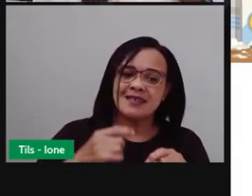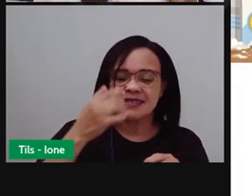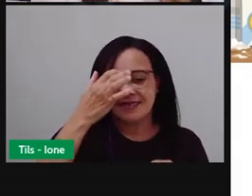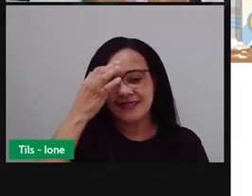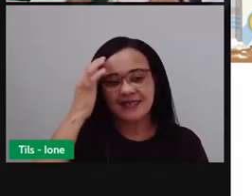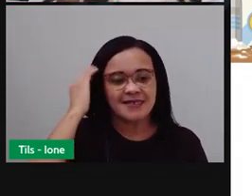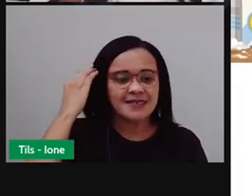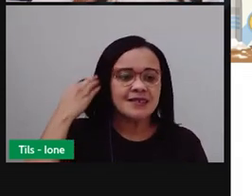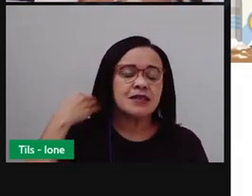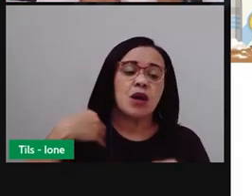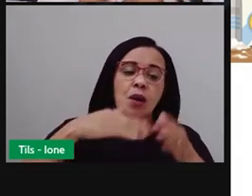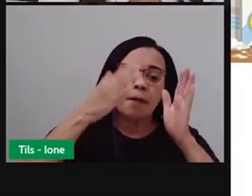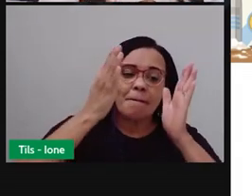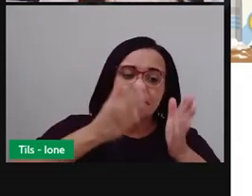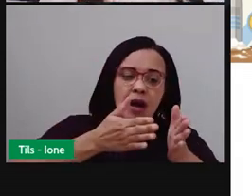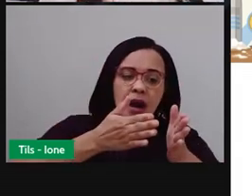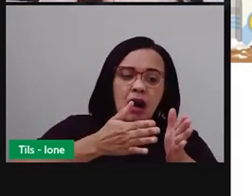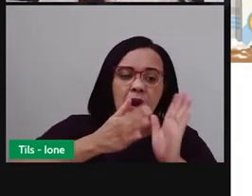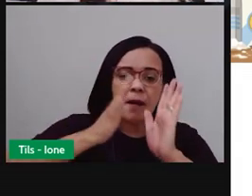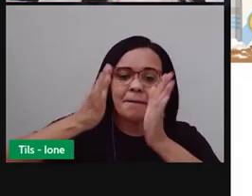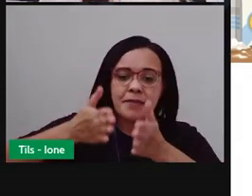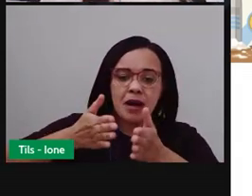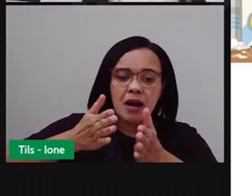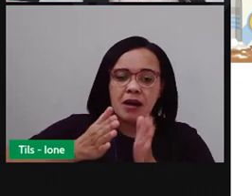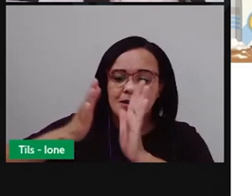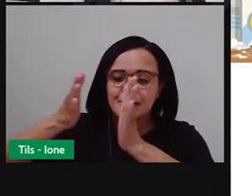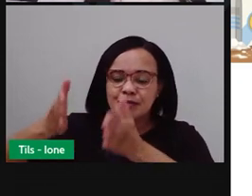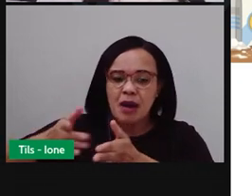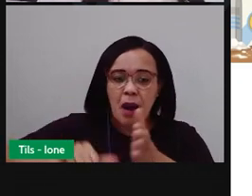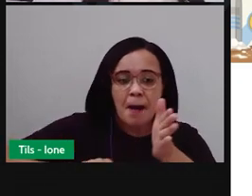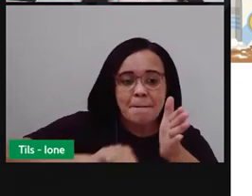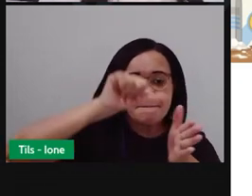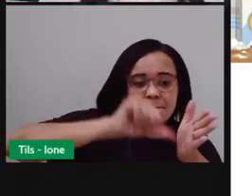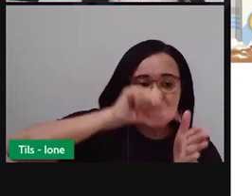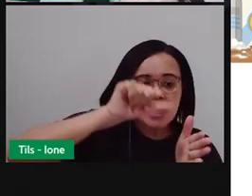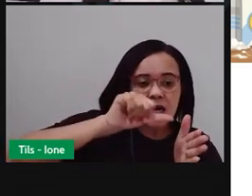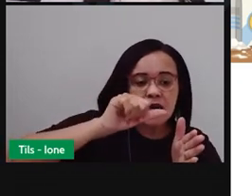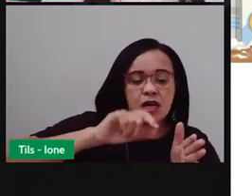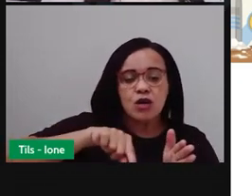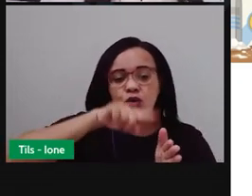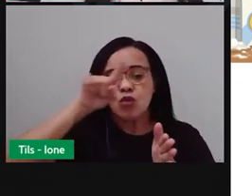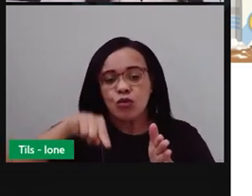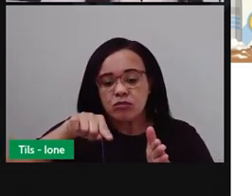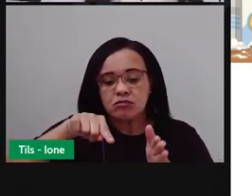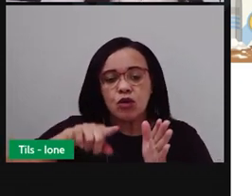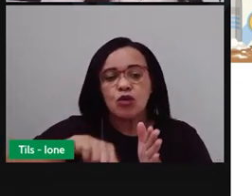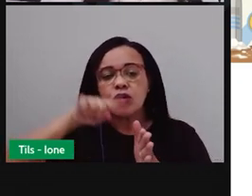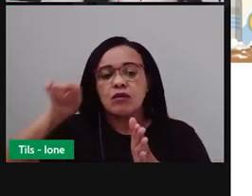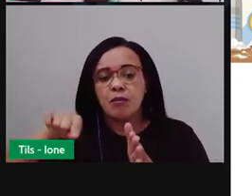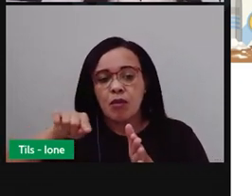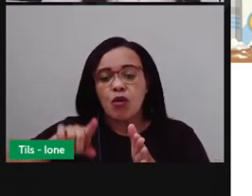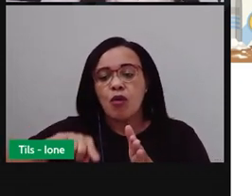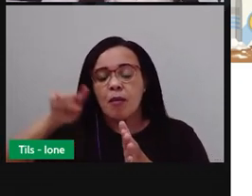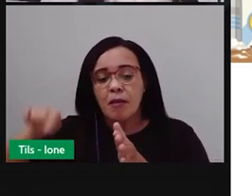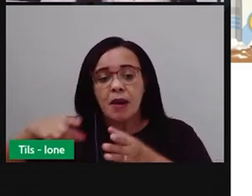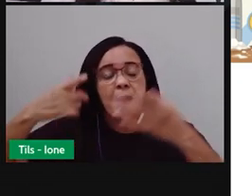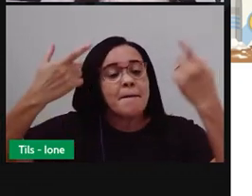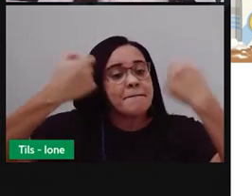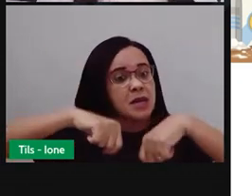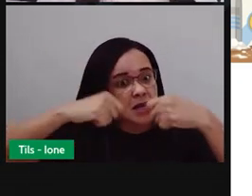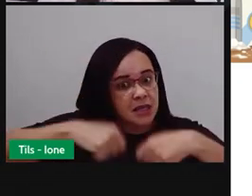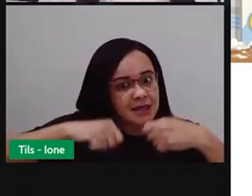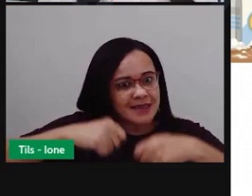mostrado um passo após o outro. Então, um não pode vir antes do outro. Tem que seguir essa